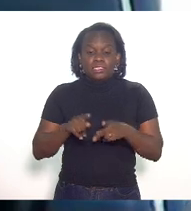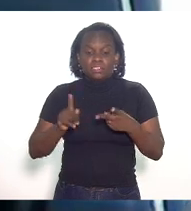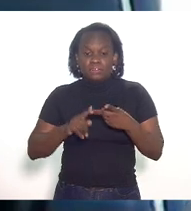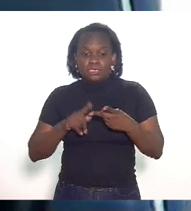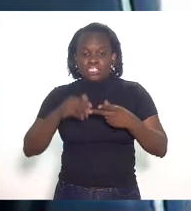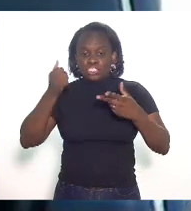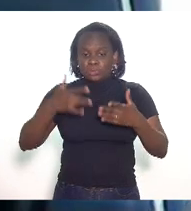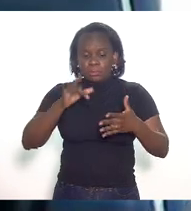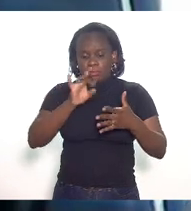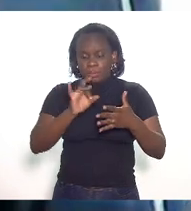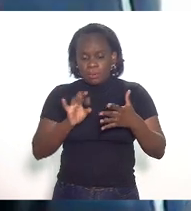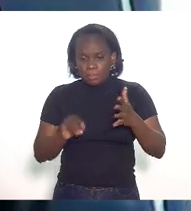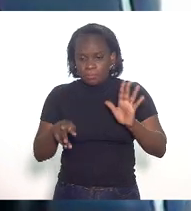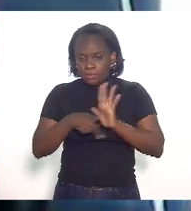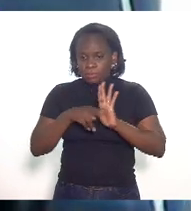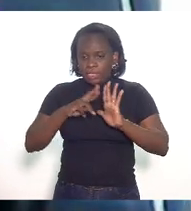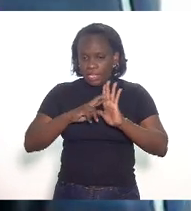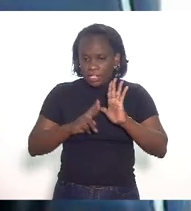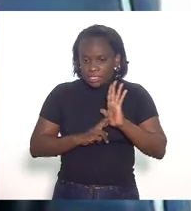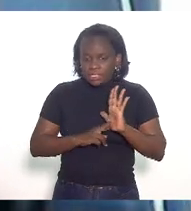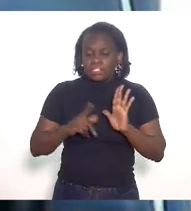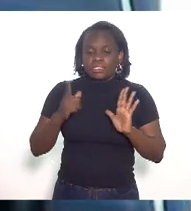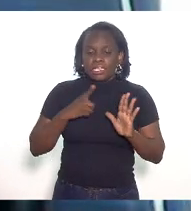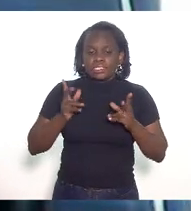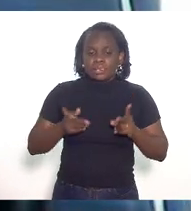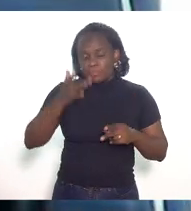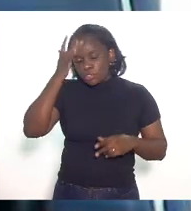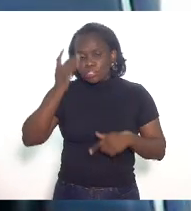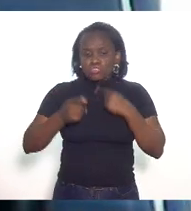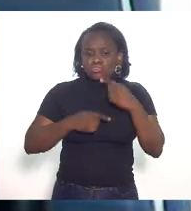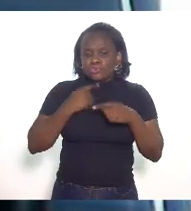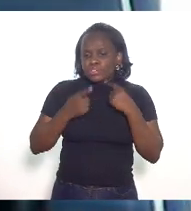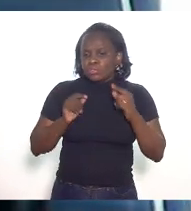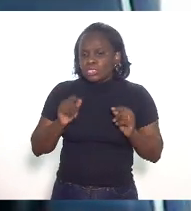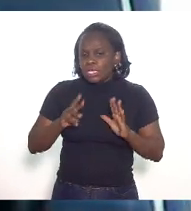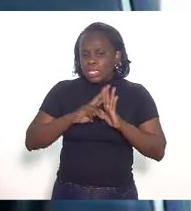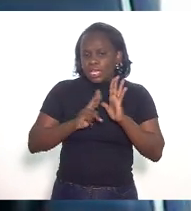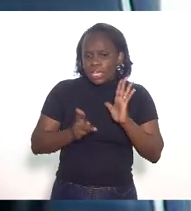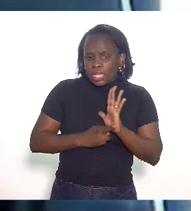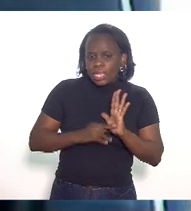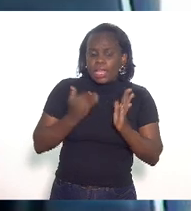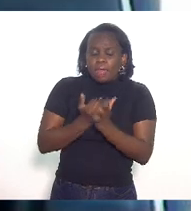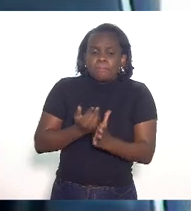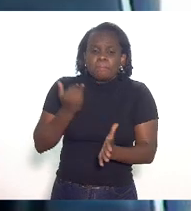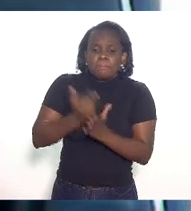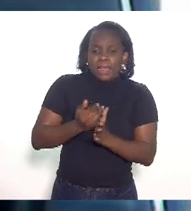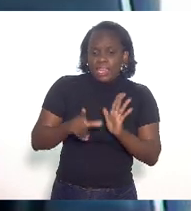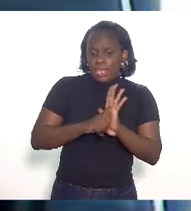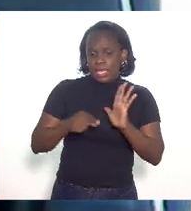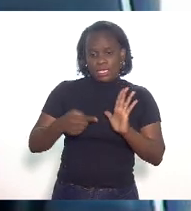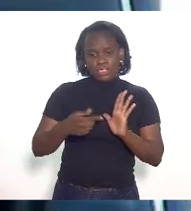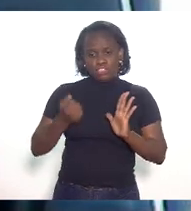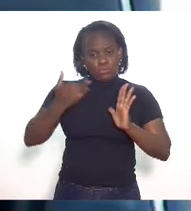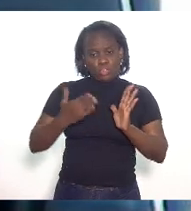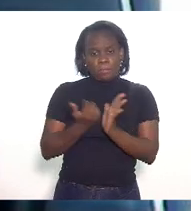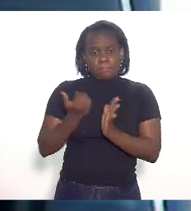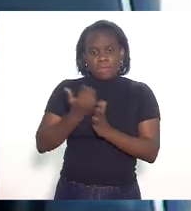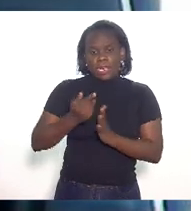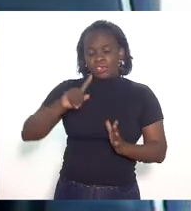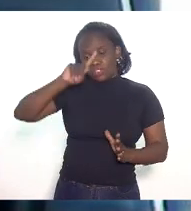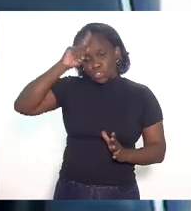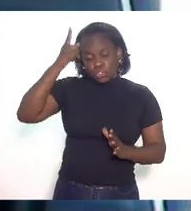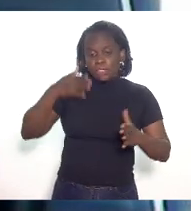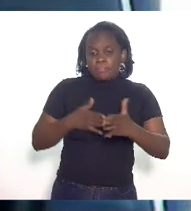essas coisas no regulamento sempre tem um questionamento dizendo o regulamento foi além do que determinava a lei ele criou um